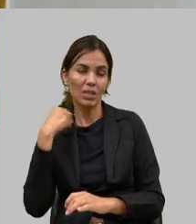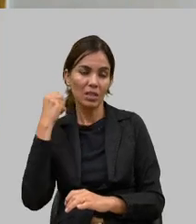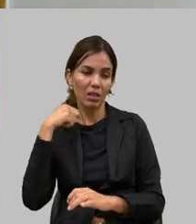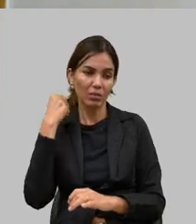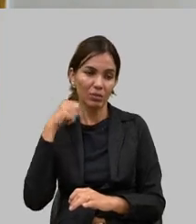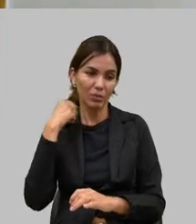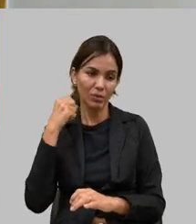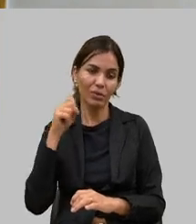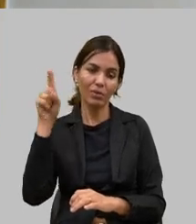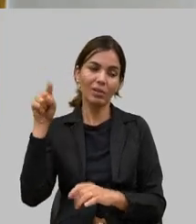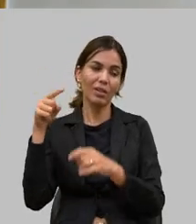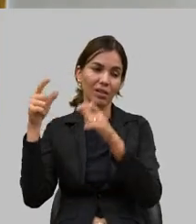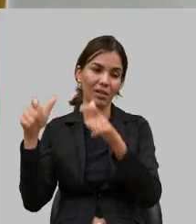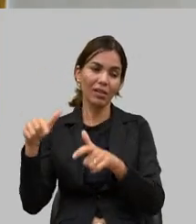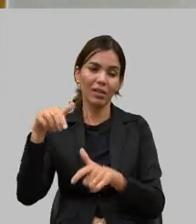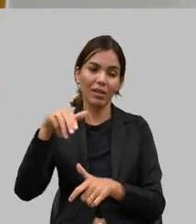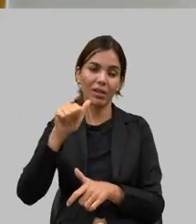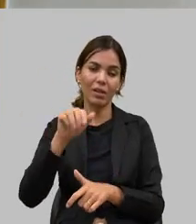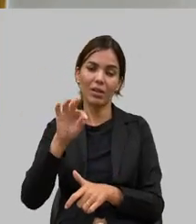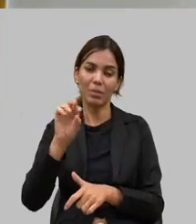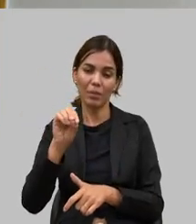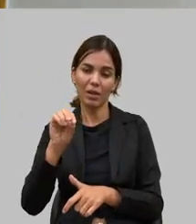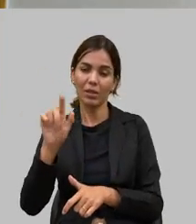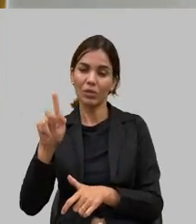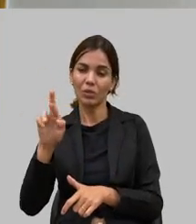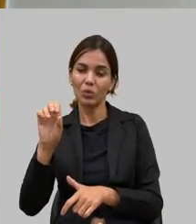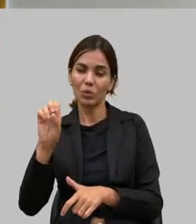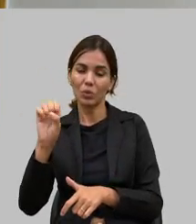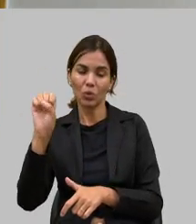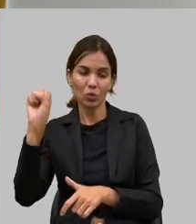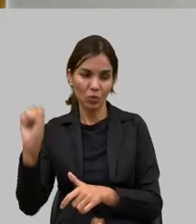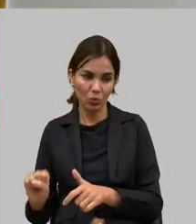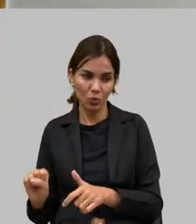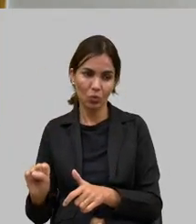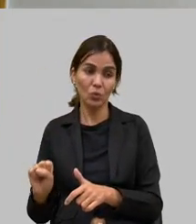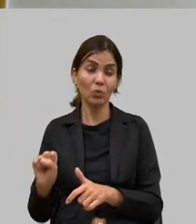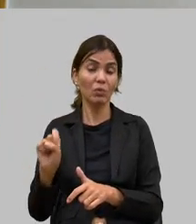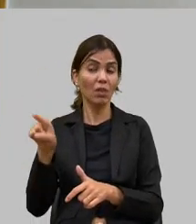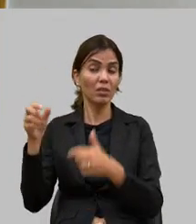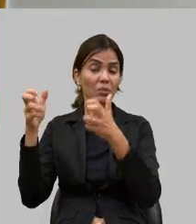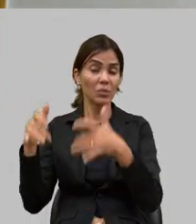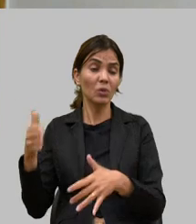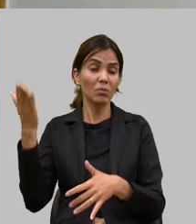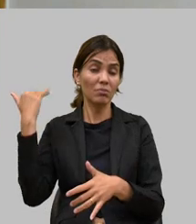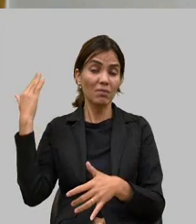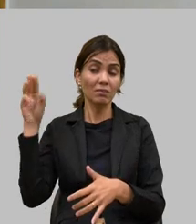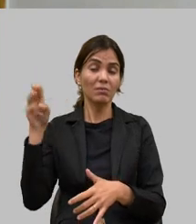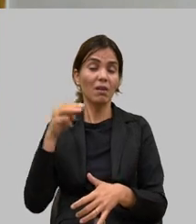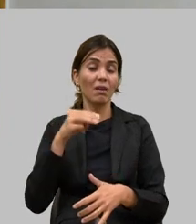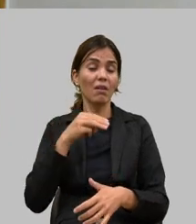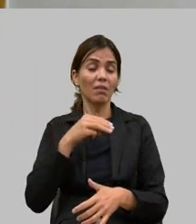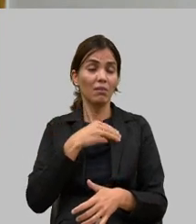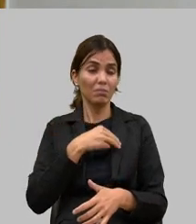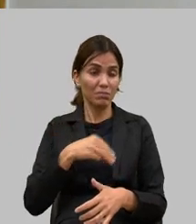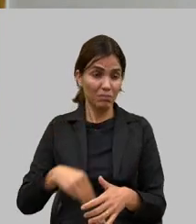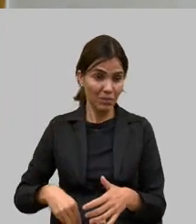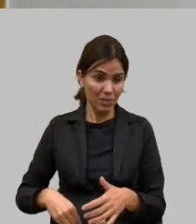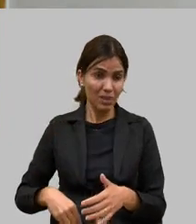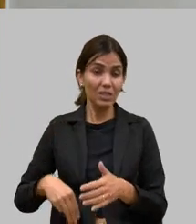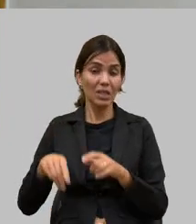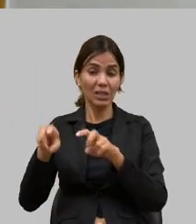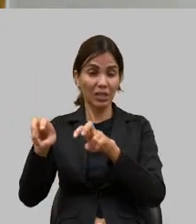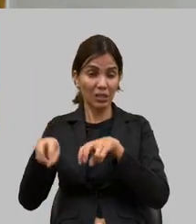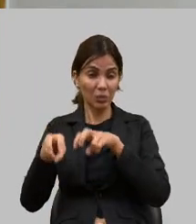que disse que quando era ministra da agricultura ela tinha ferramentas de gestão que